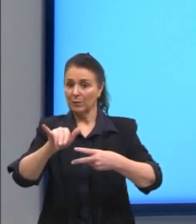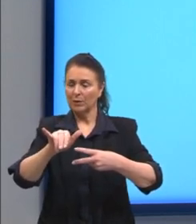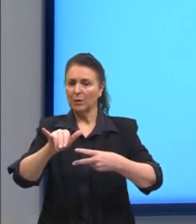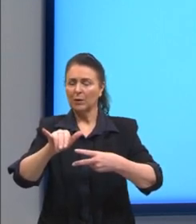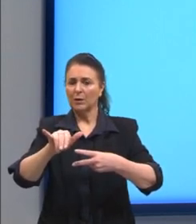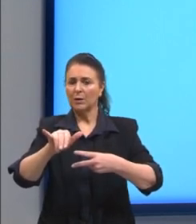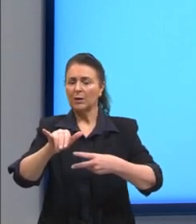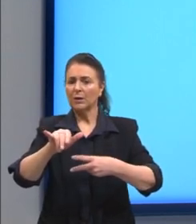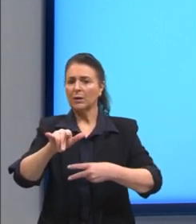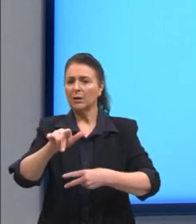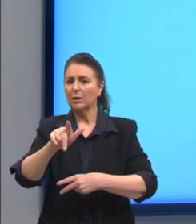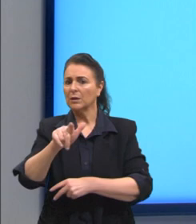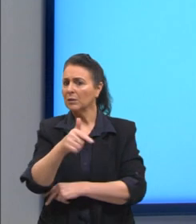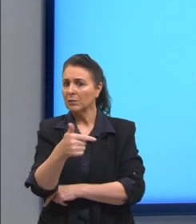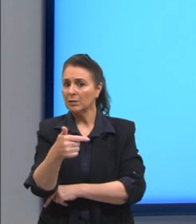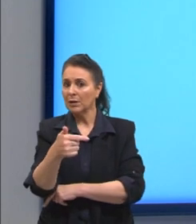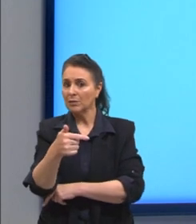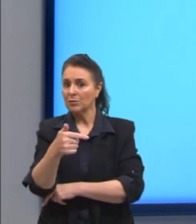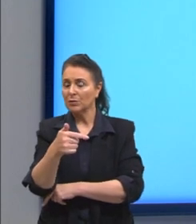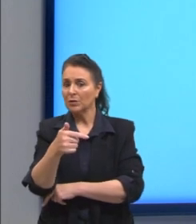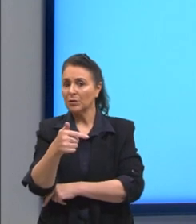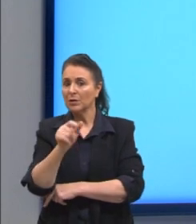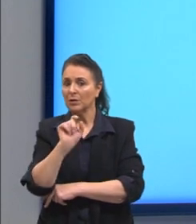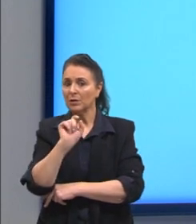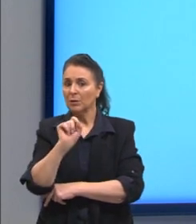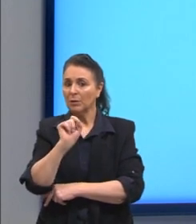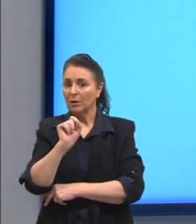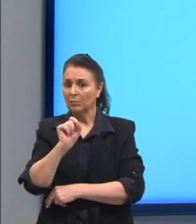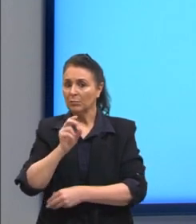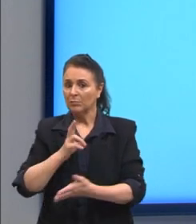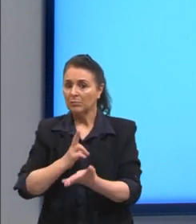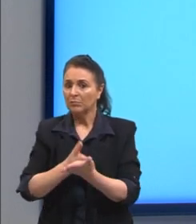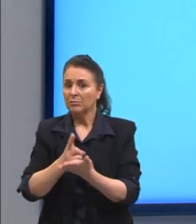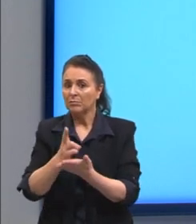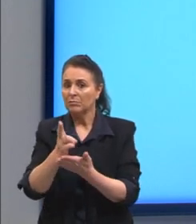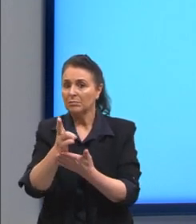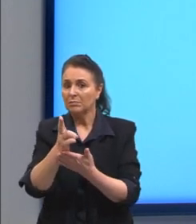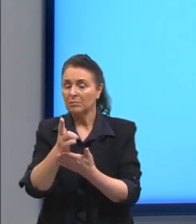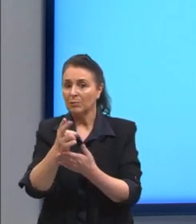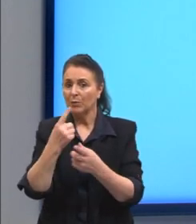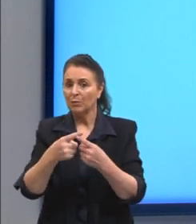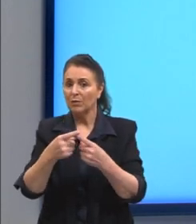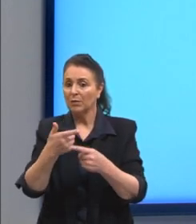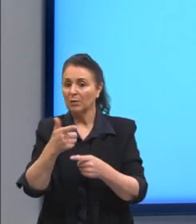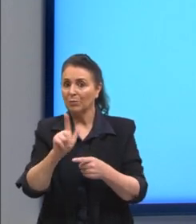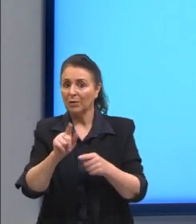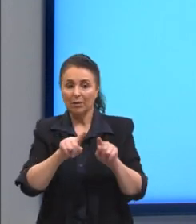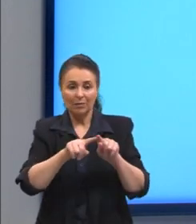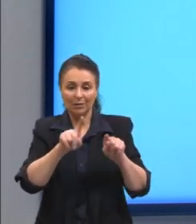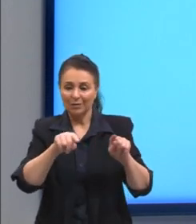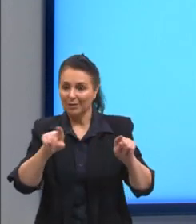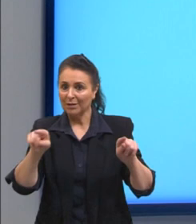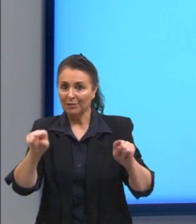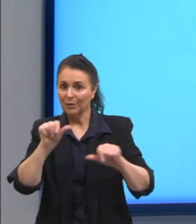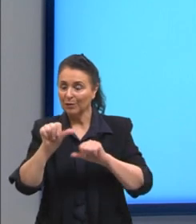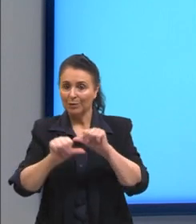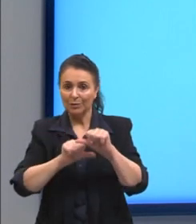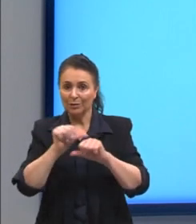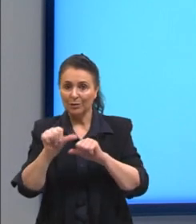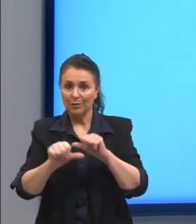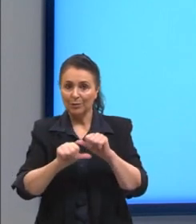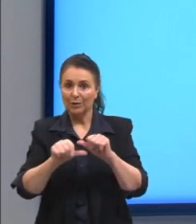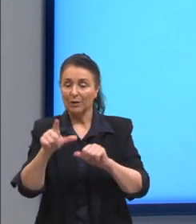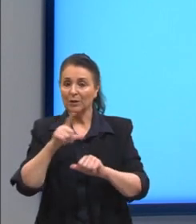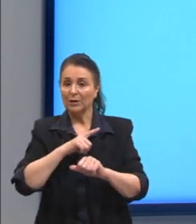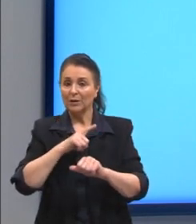o 7 ainda, né? O 7, ele é determinado constante, porque ele não possui variável. E entre esses termos,